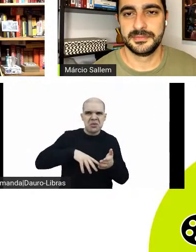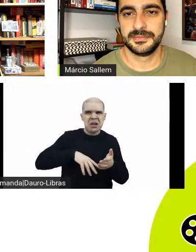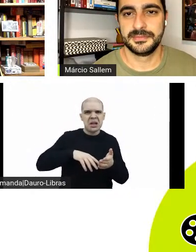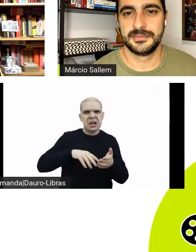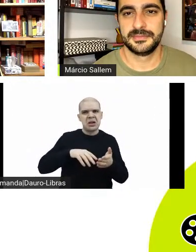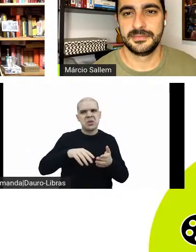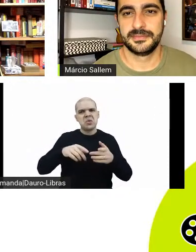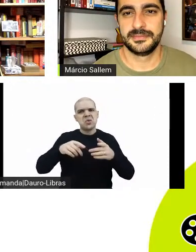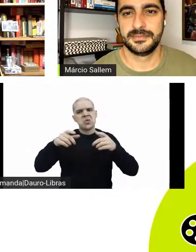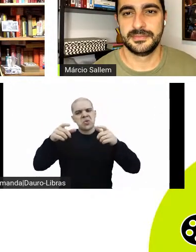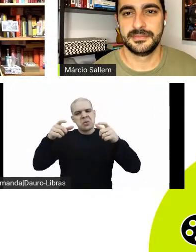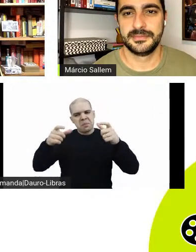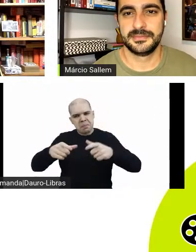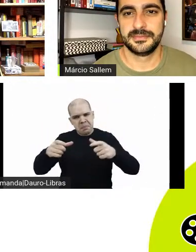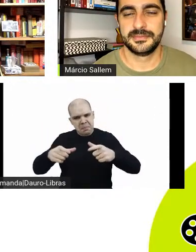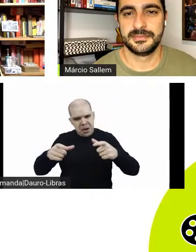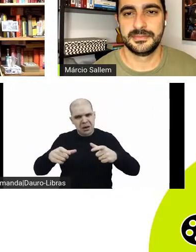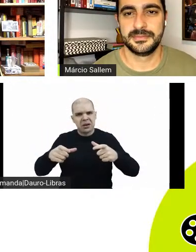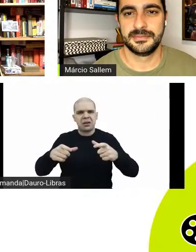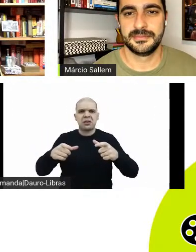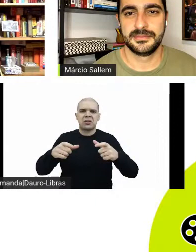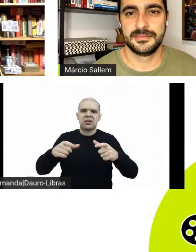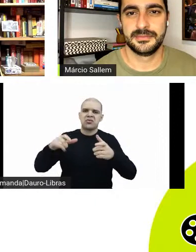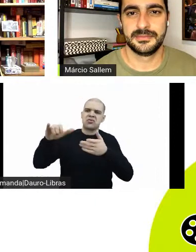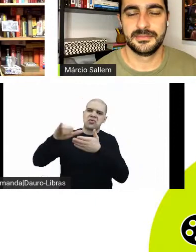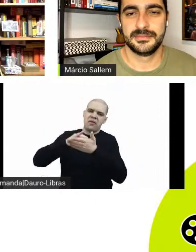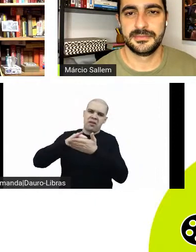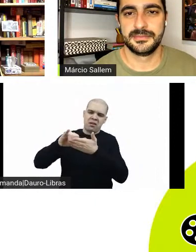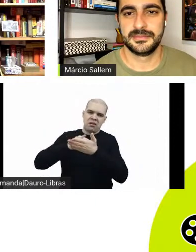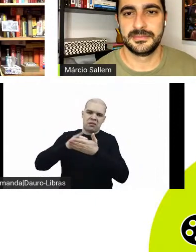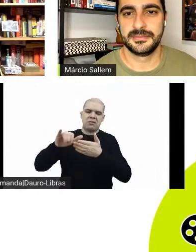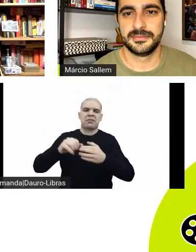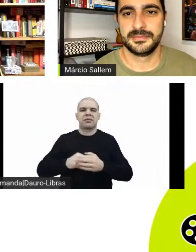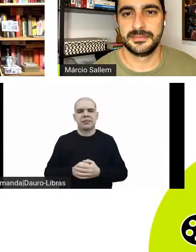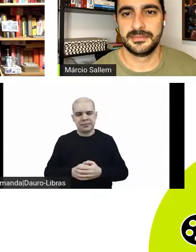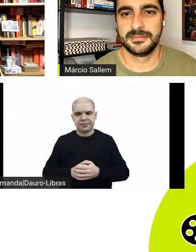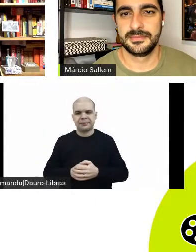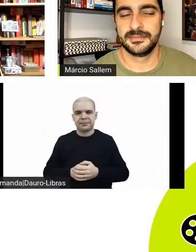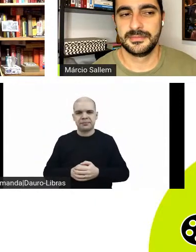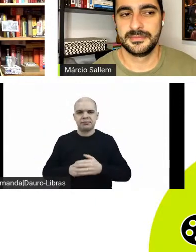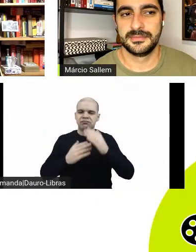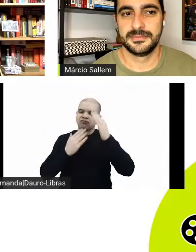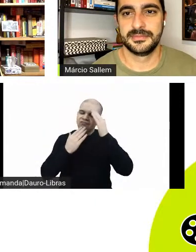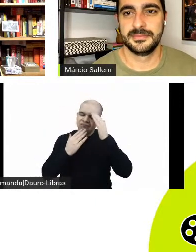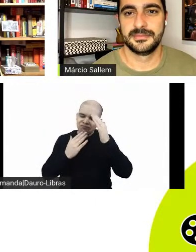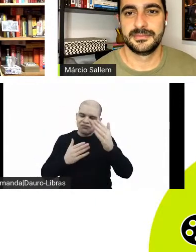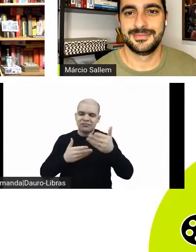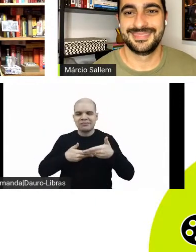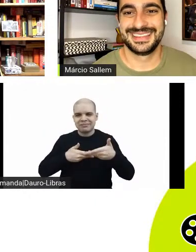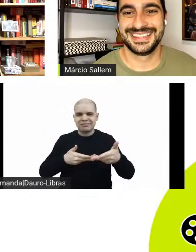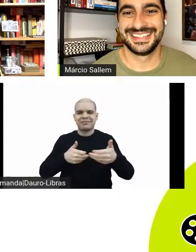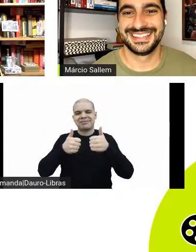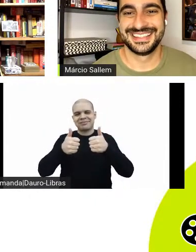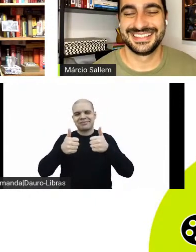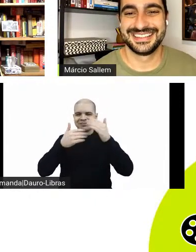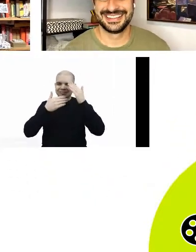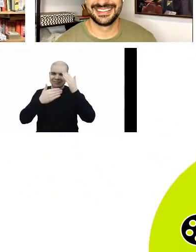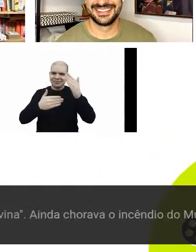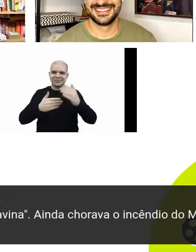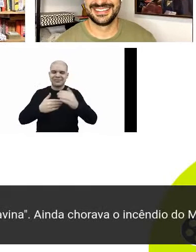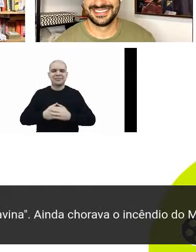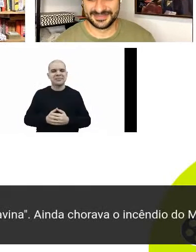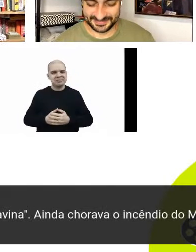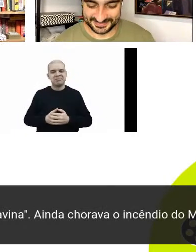em inglês, In The Highs, essa é a minha recomendação de hoje. Obrigada pelo convite de novo. Maravilha, Gil, boas